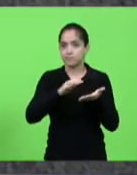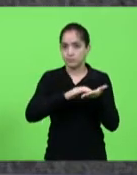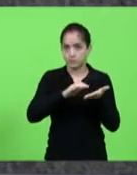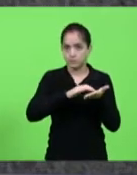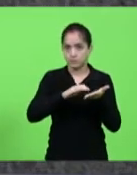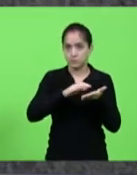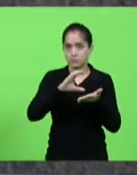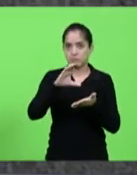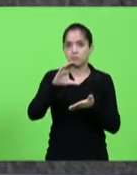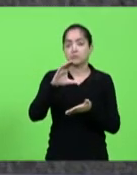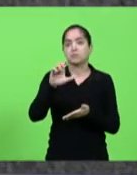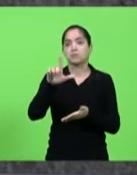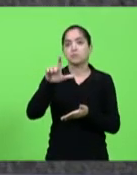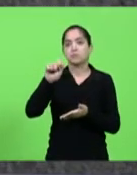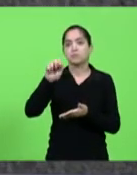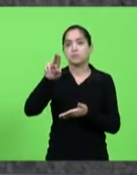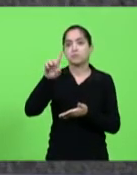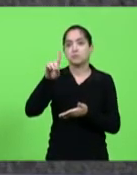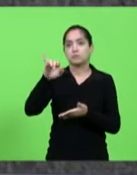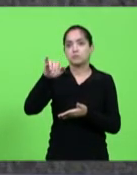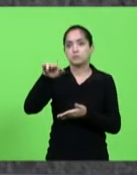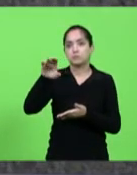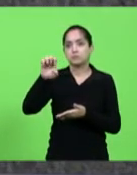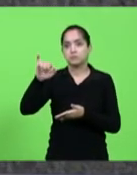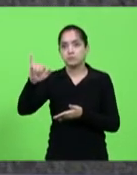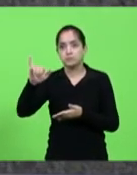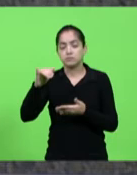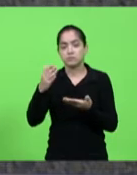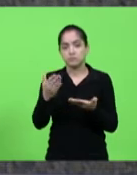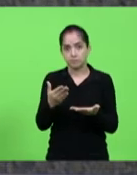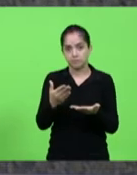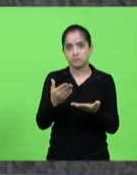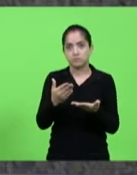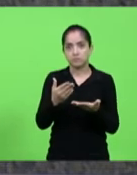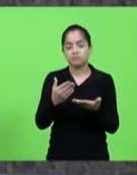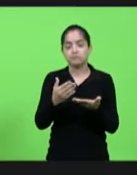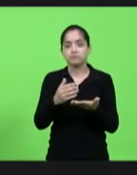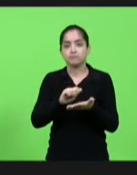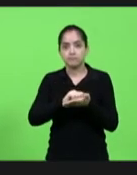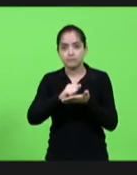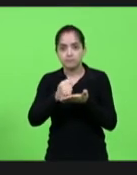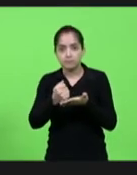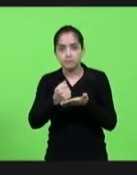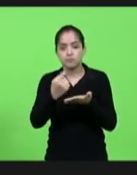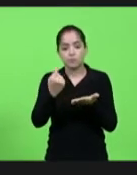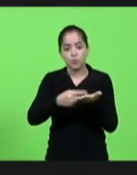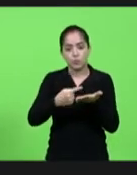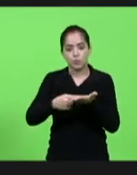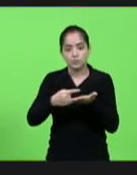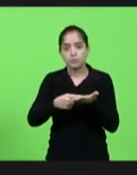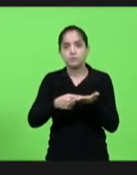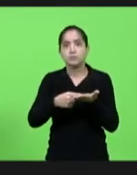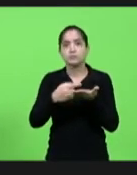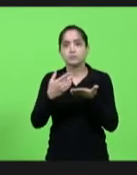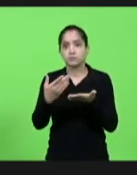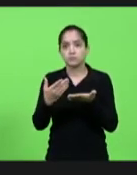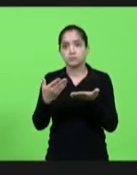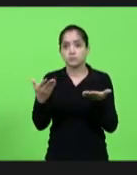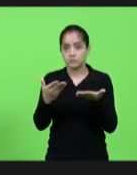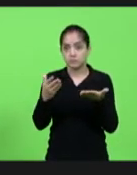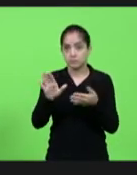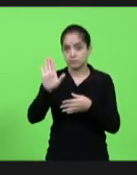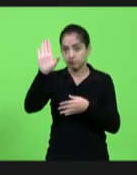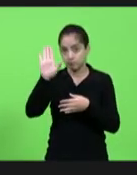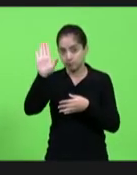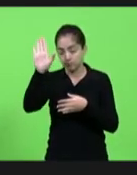Claudinei está conosco aqui. Secretário, eu sei que a Vossa Excelência tem agenda. Se quiserem se manifestar nesse momento e depois,